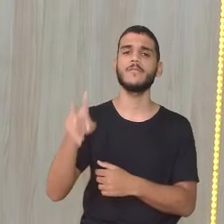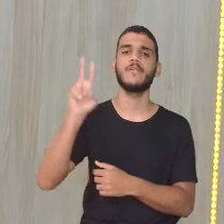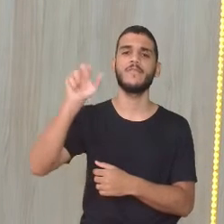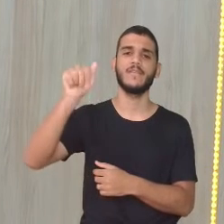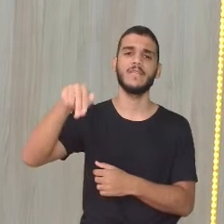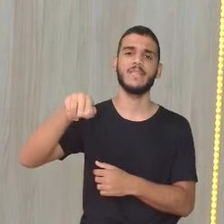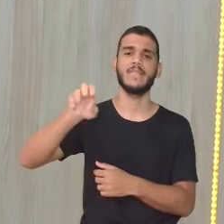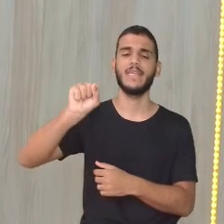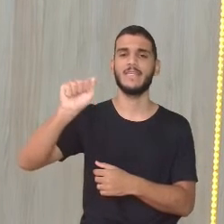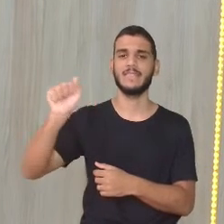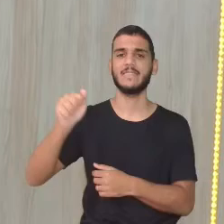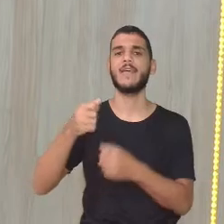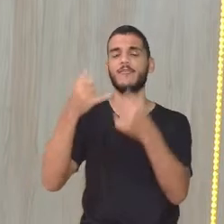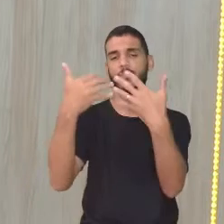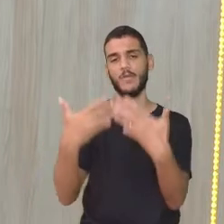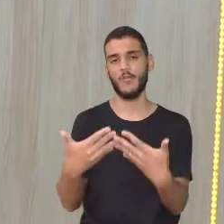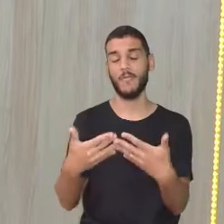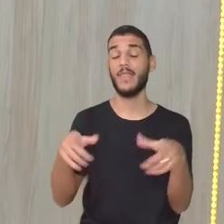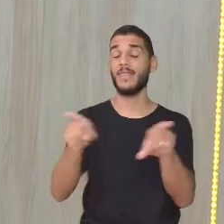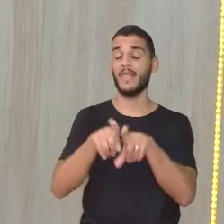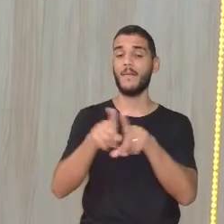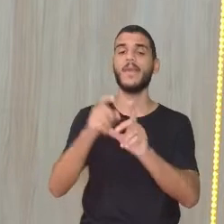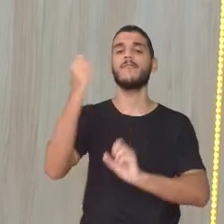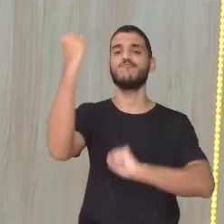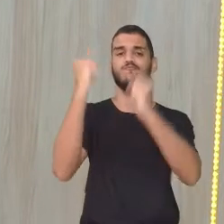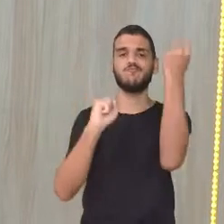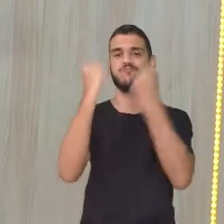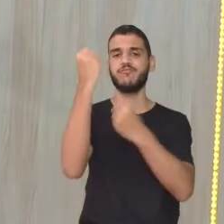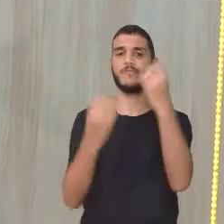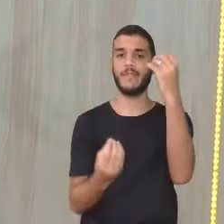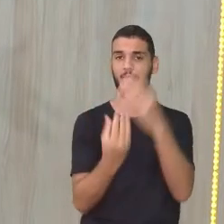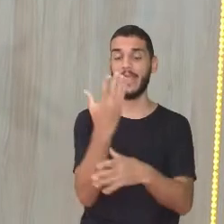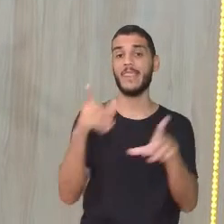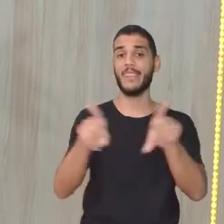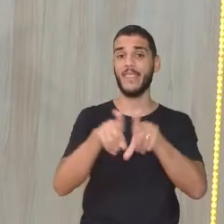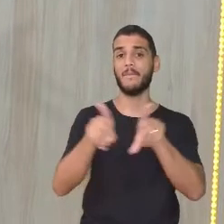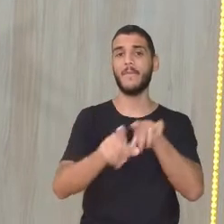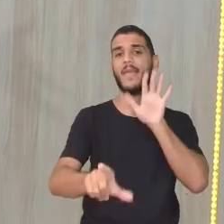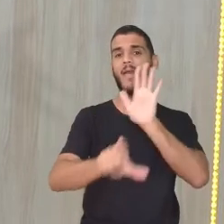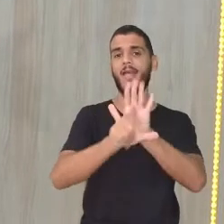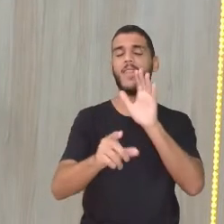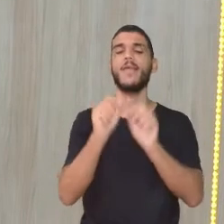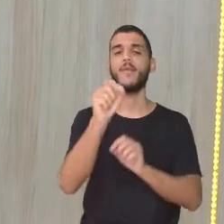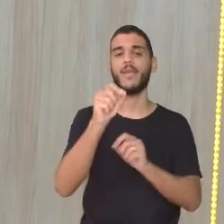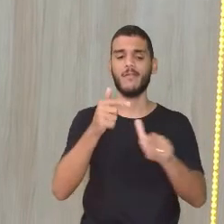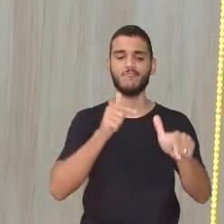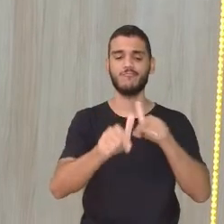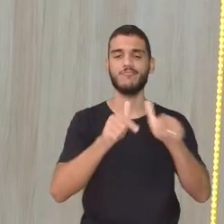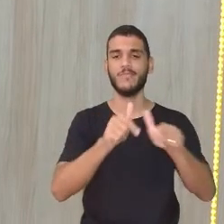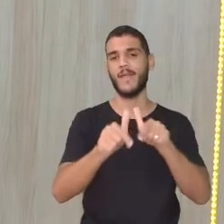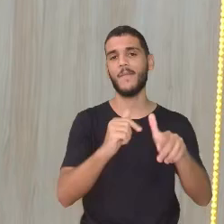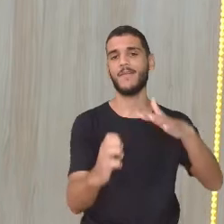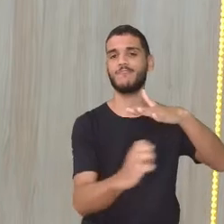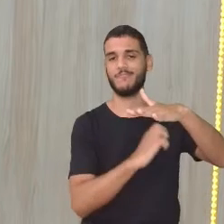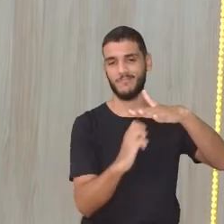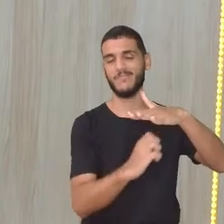da industrialização, também vem a questão das leis trabalhistas, né? Isso, exatamente. Porque